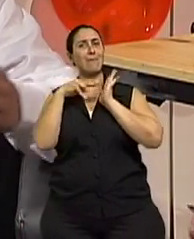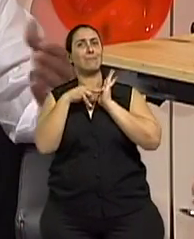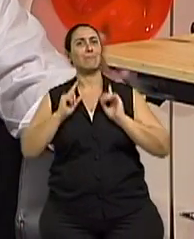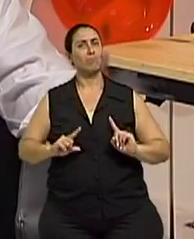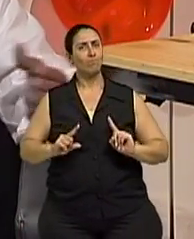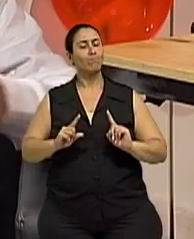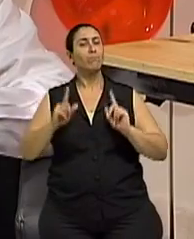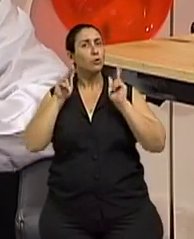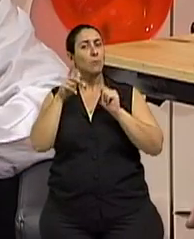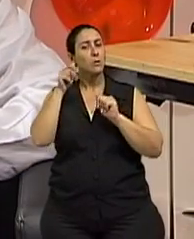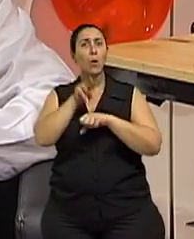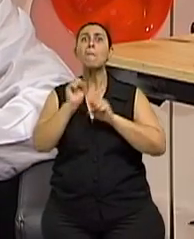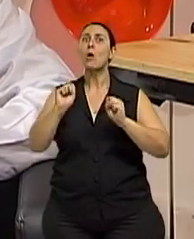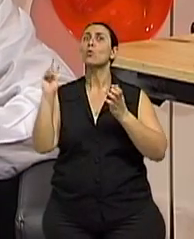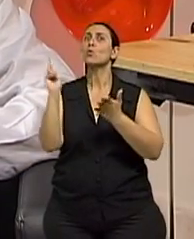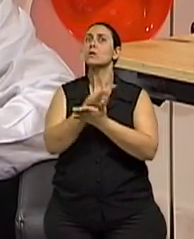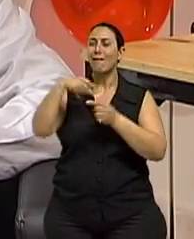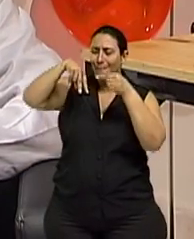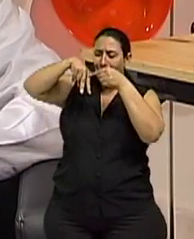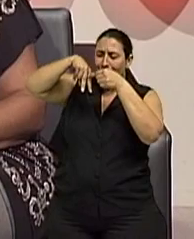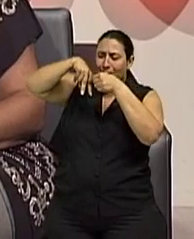a ter talvez essa doença, esse diagnóstico.